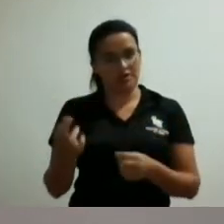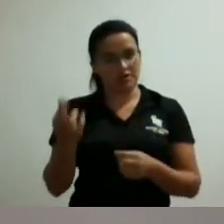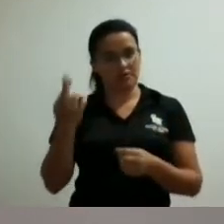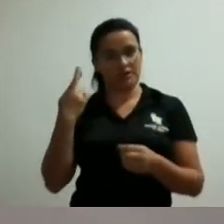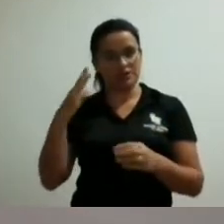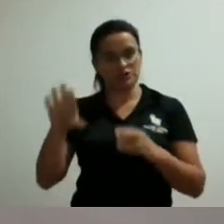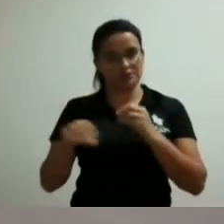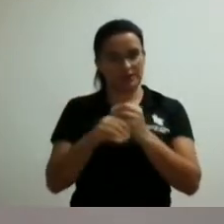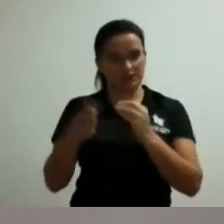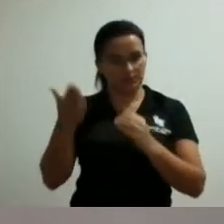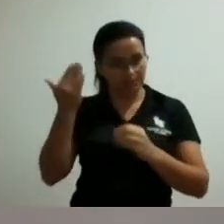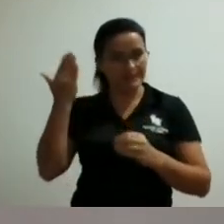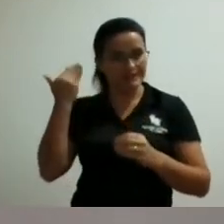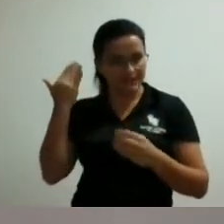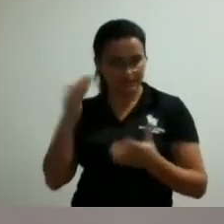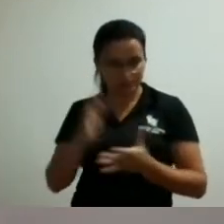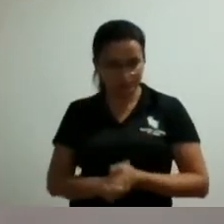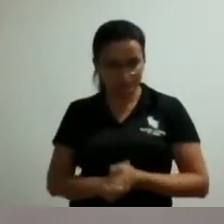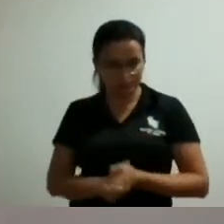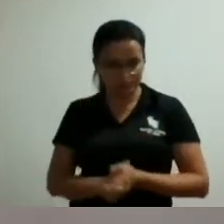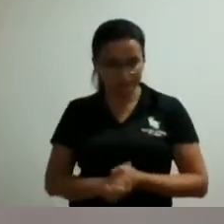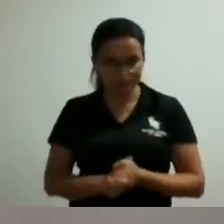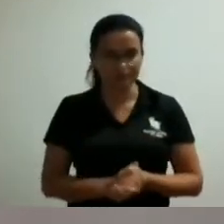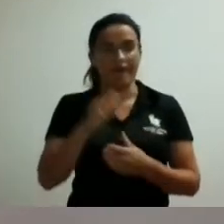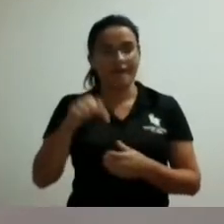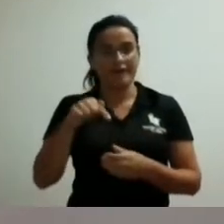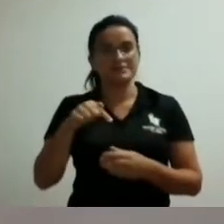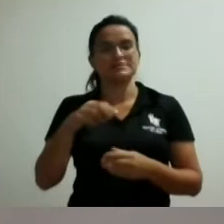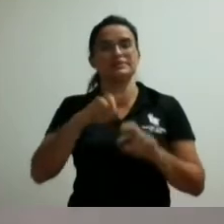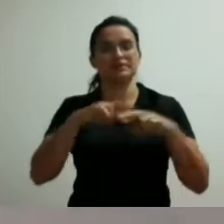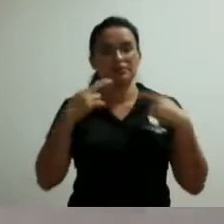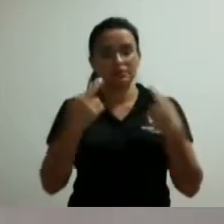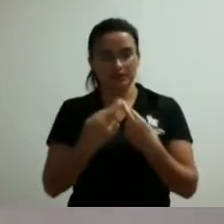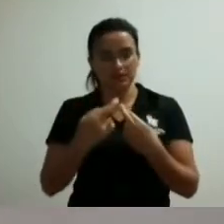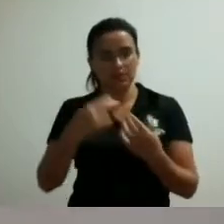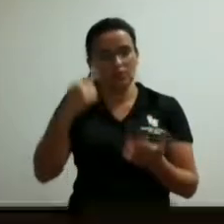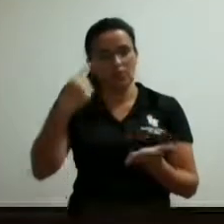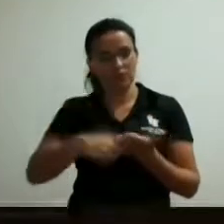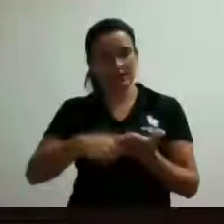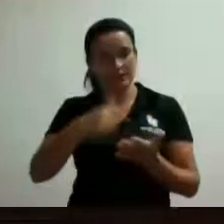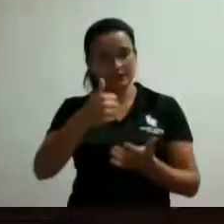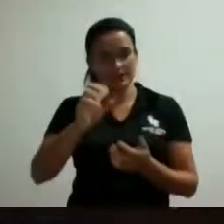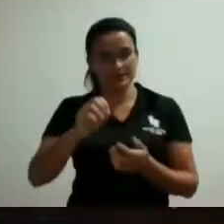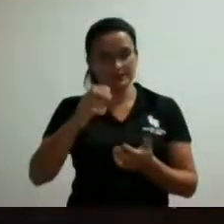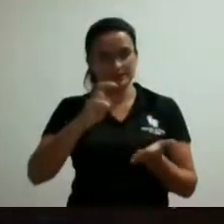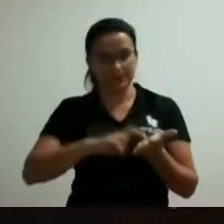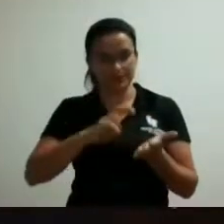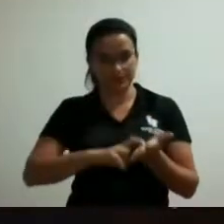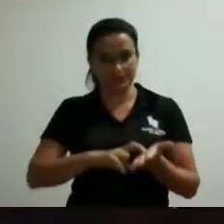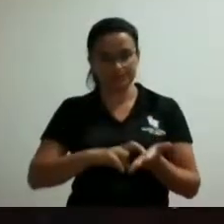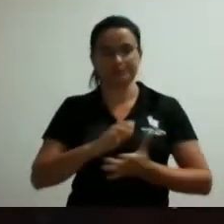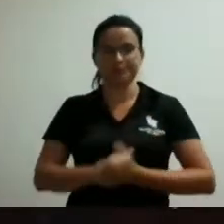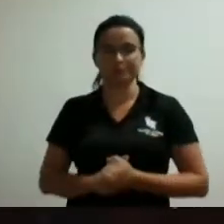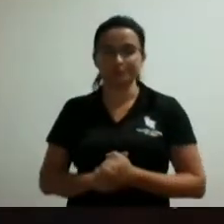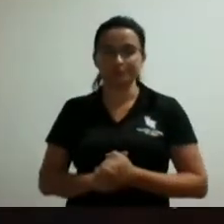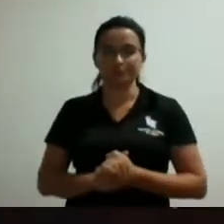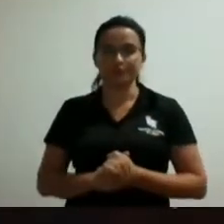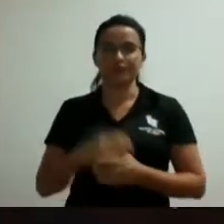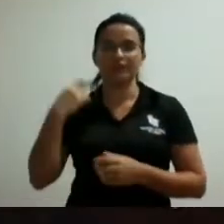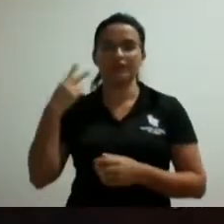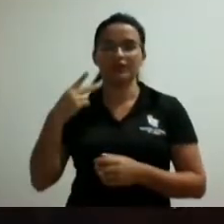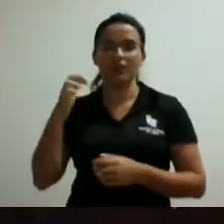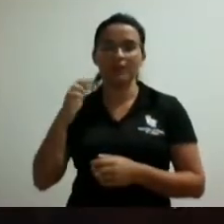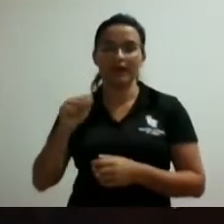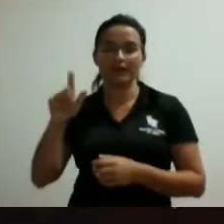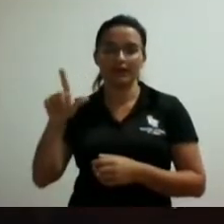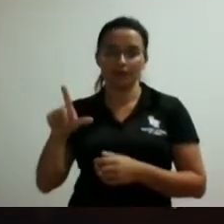agendada para as 10 horas da manhã no plenarinho senhor presidente obrigado pela ordem pelo vereador Pardal senhor presidente é